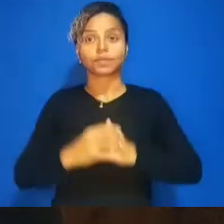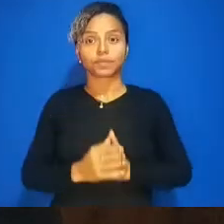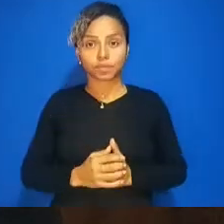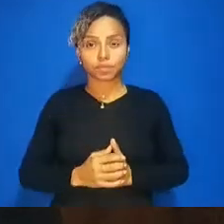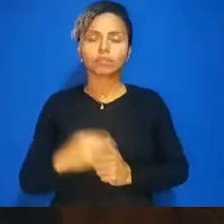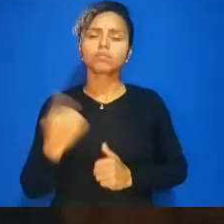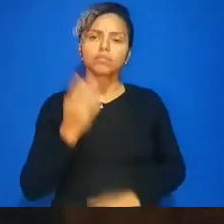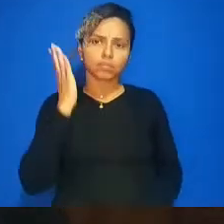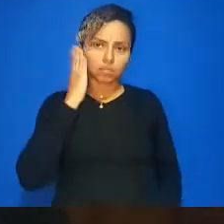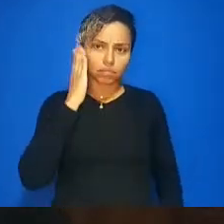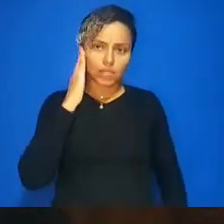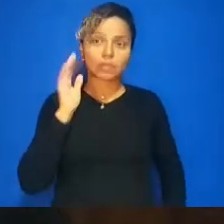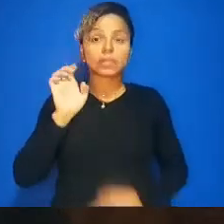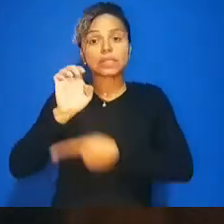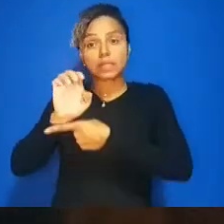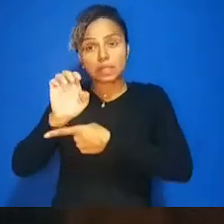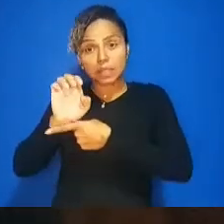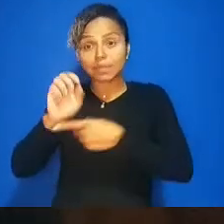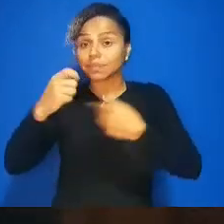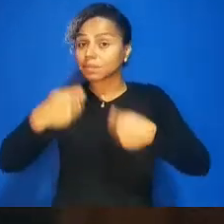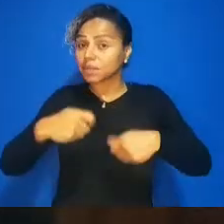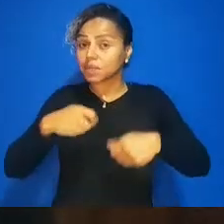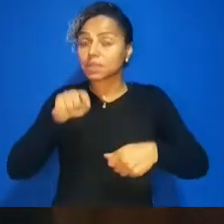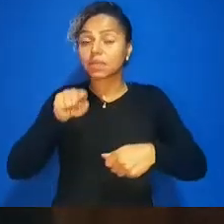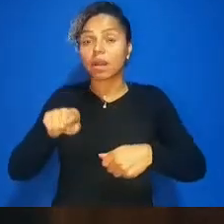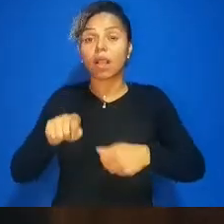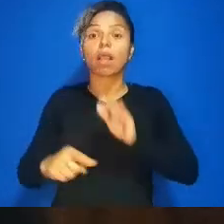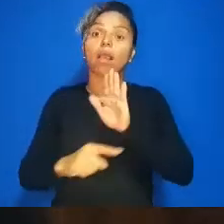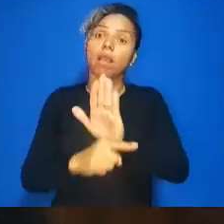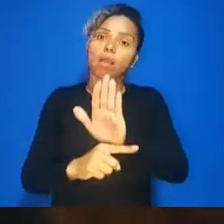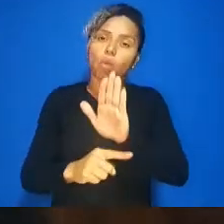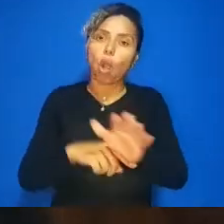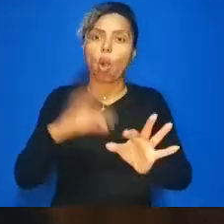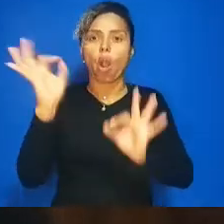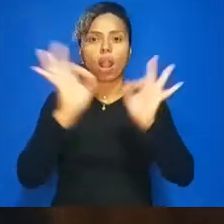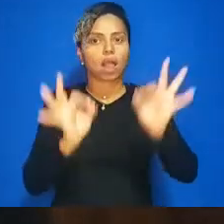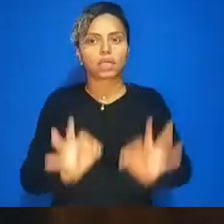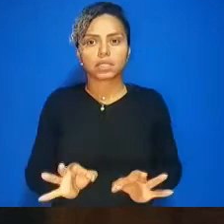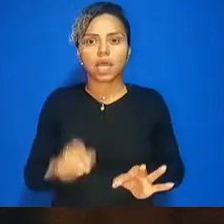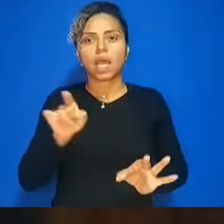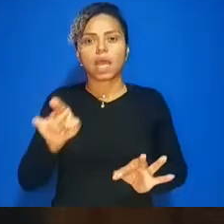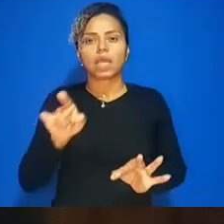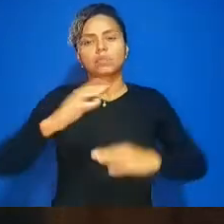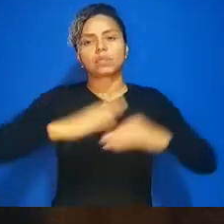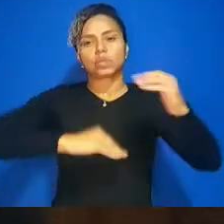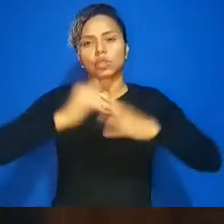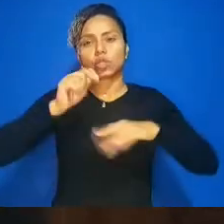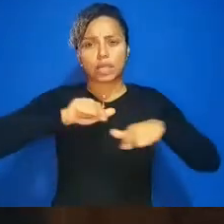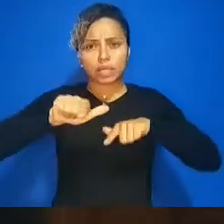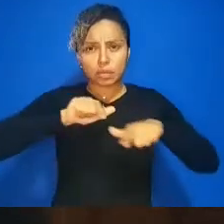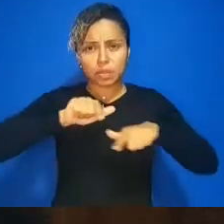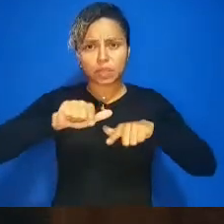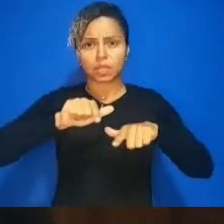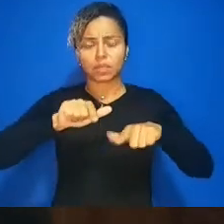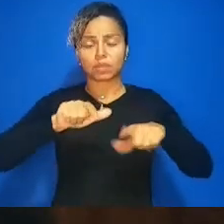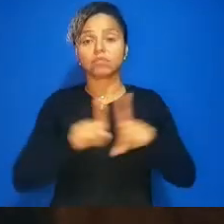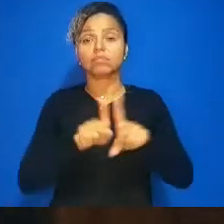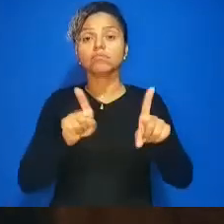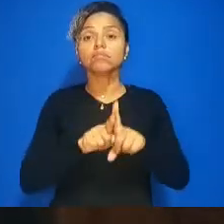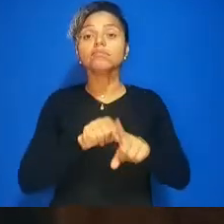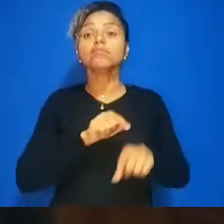dá a estrutura para esses profissionais o comando os demais